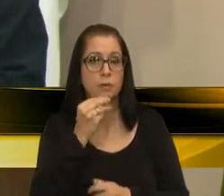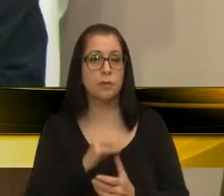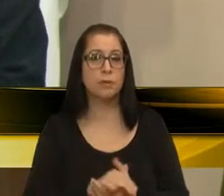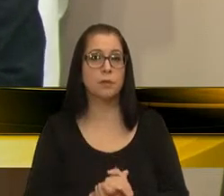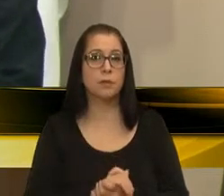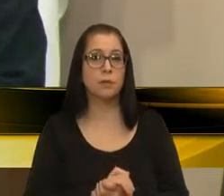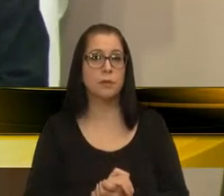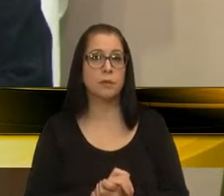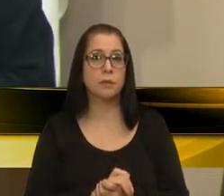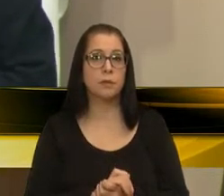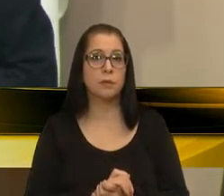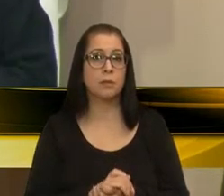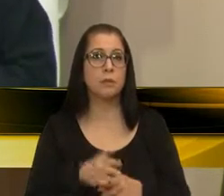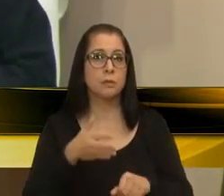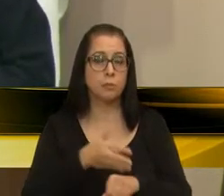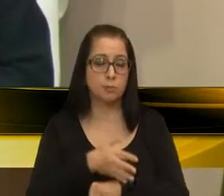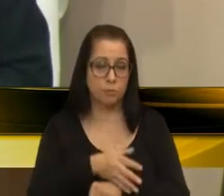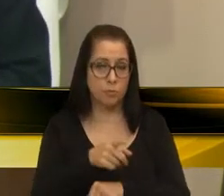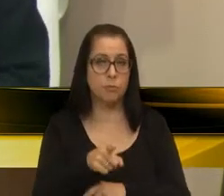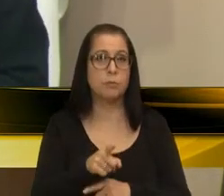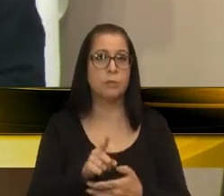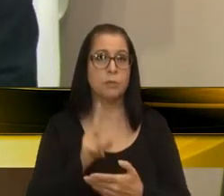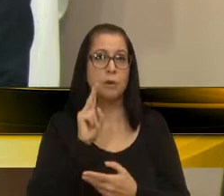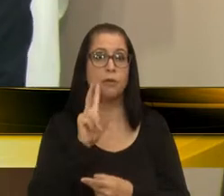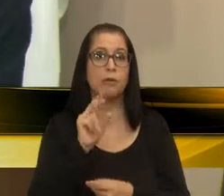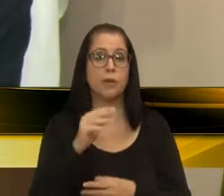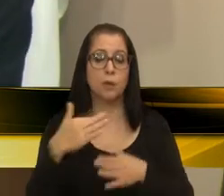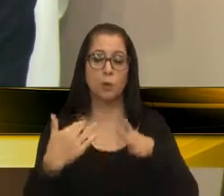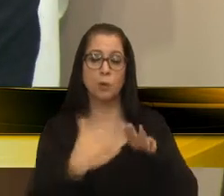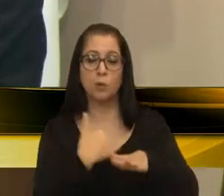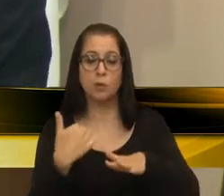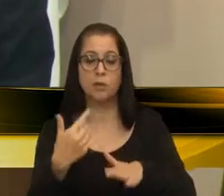fiz questão de participar lá, para ver o trânsito.